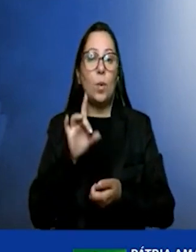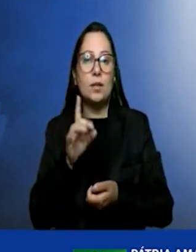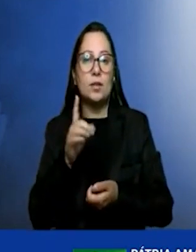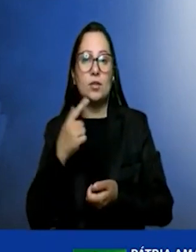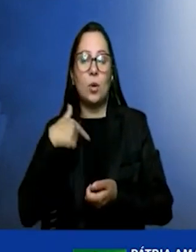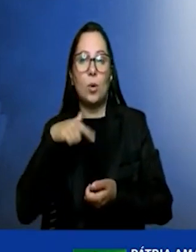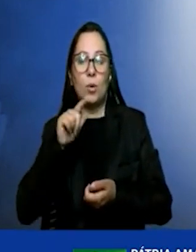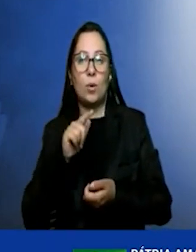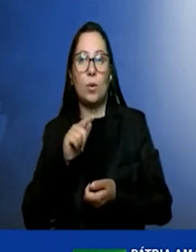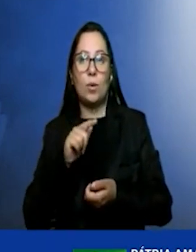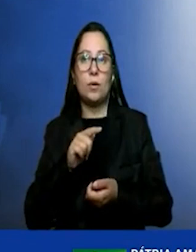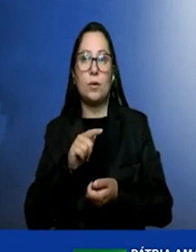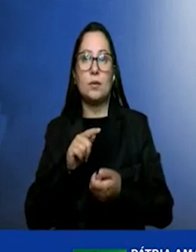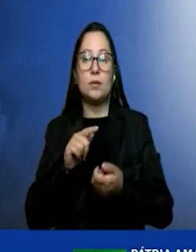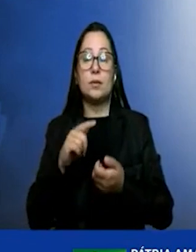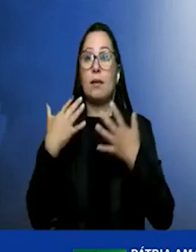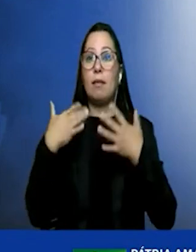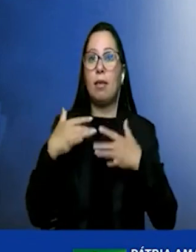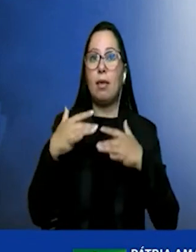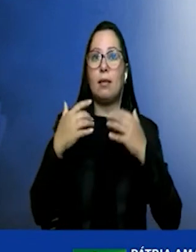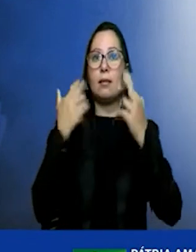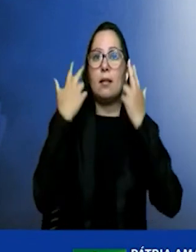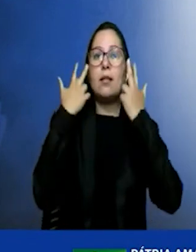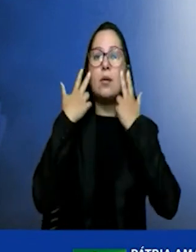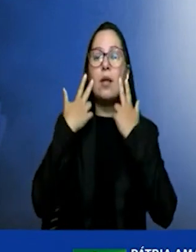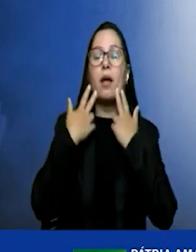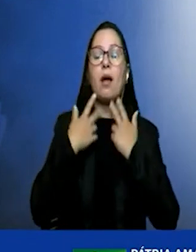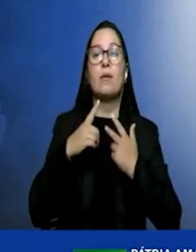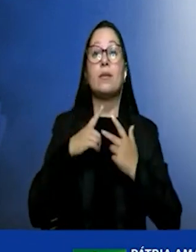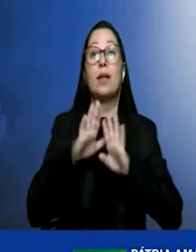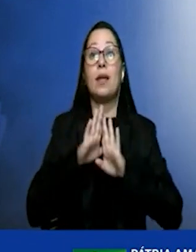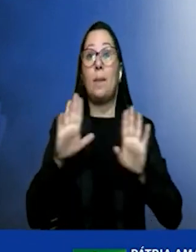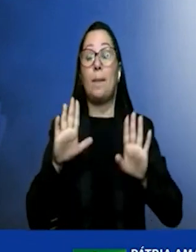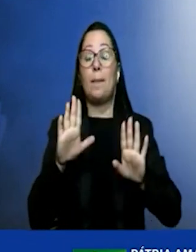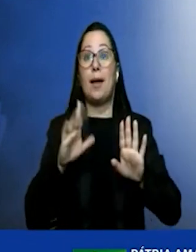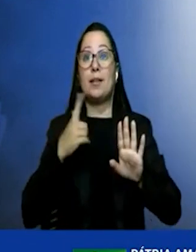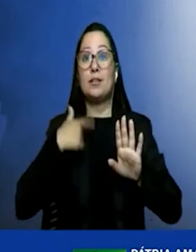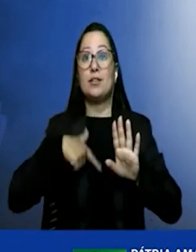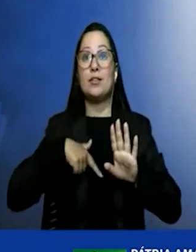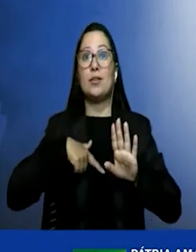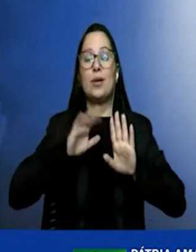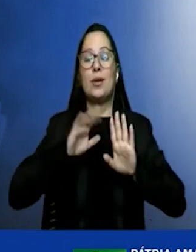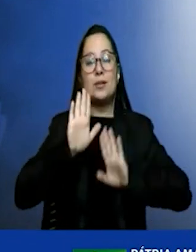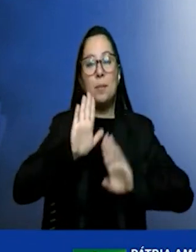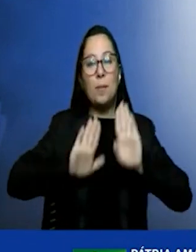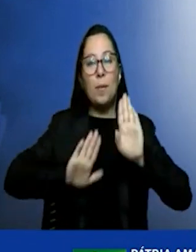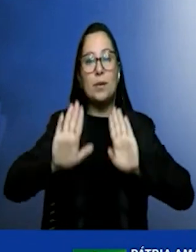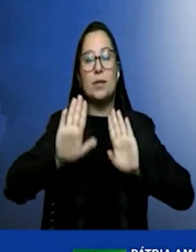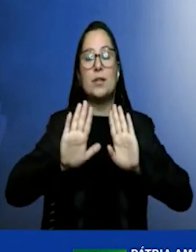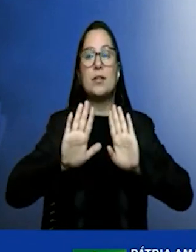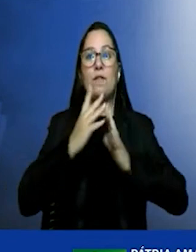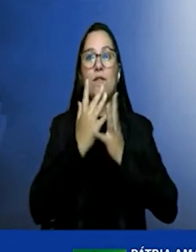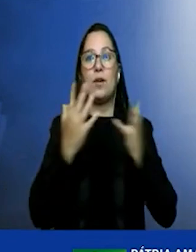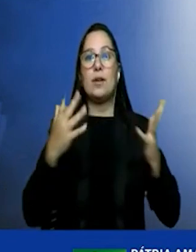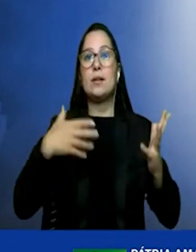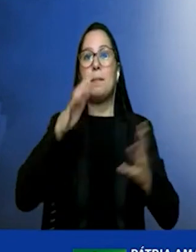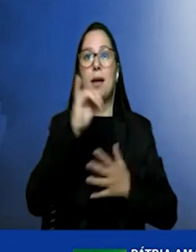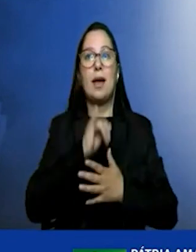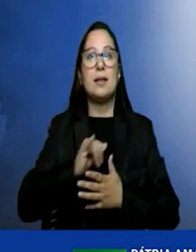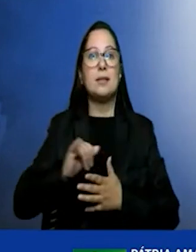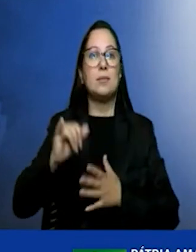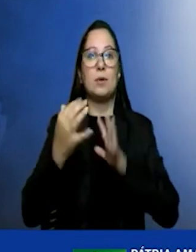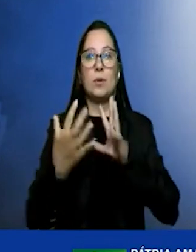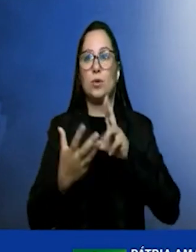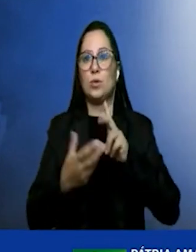riquezas naturais, mas por sermos os guardiões da floresta mais importante do planeta, mas